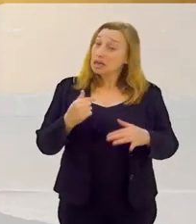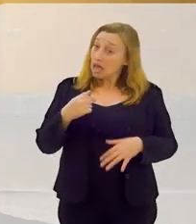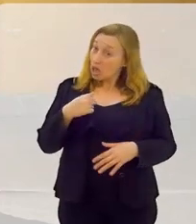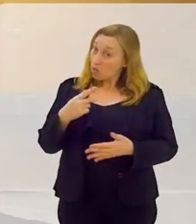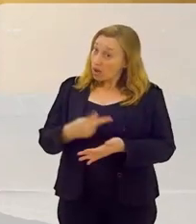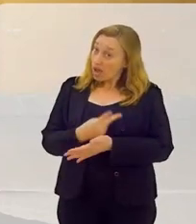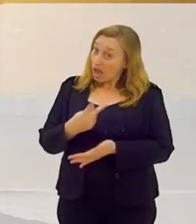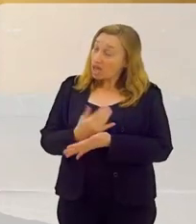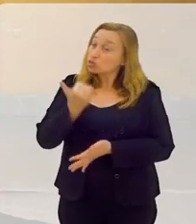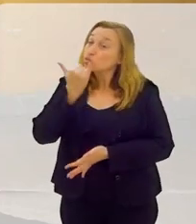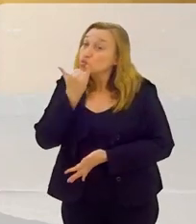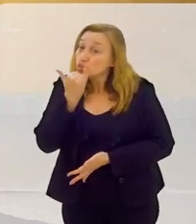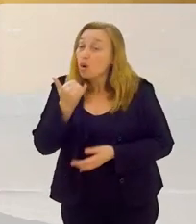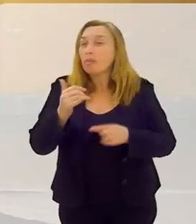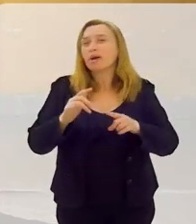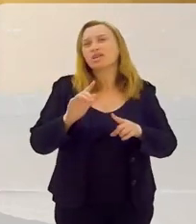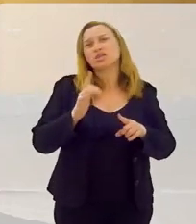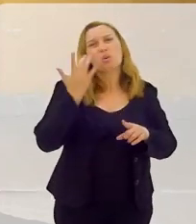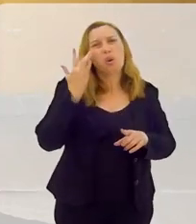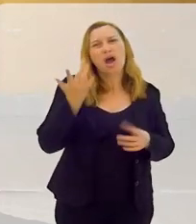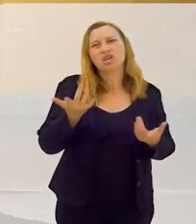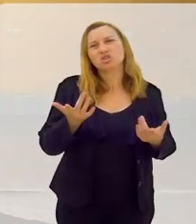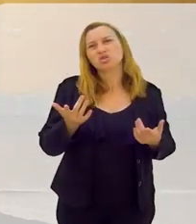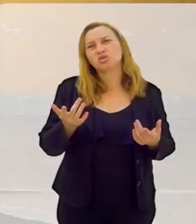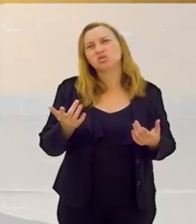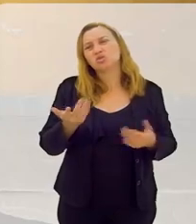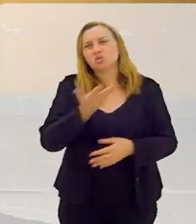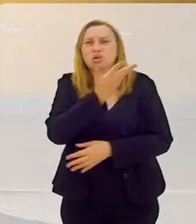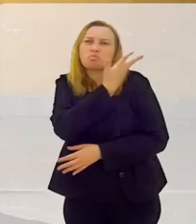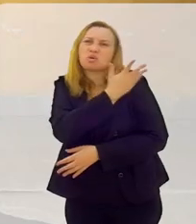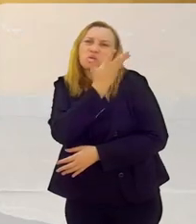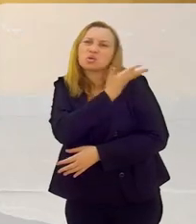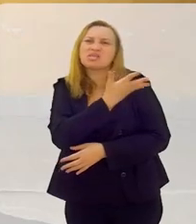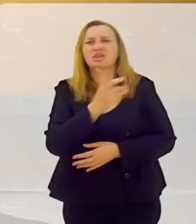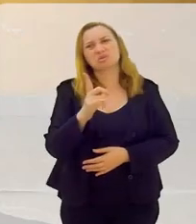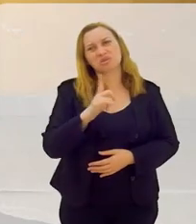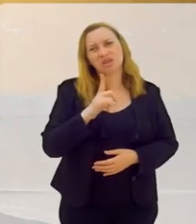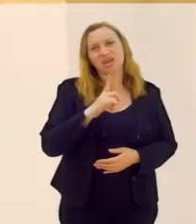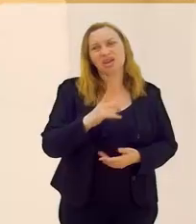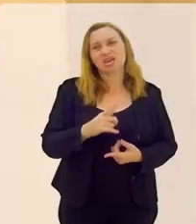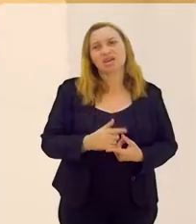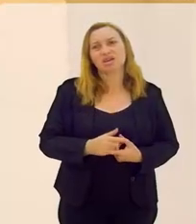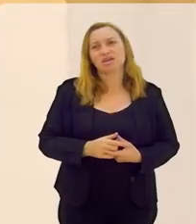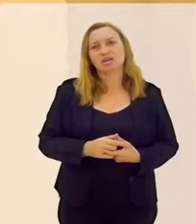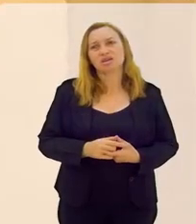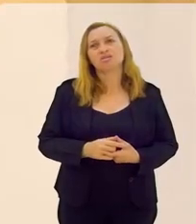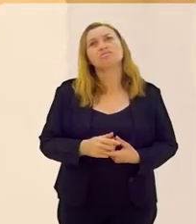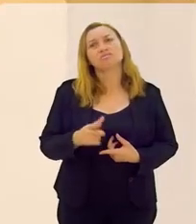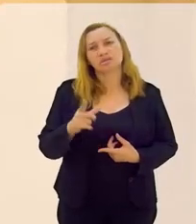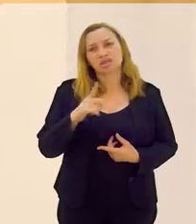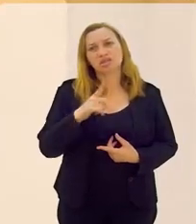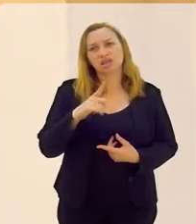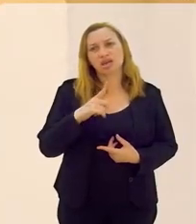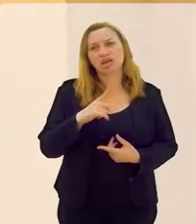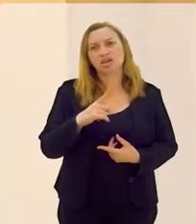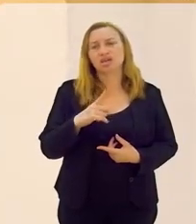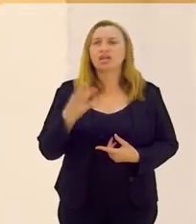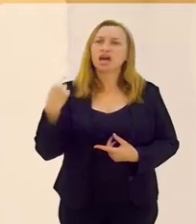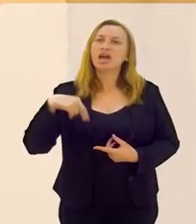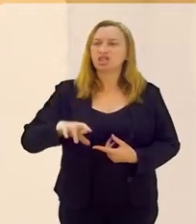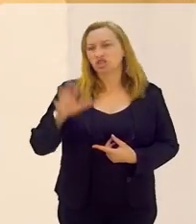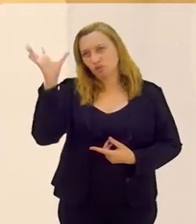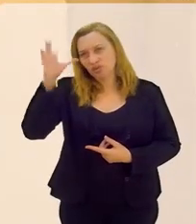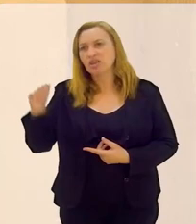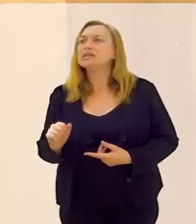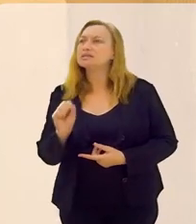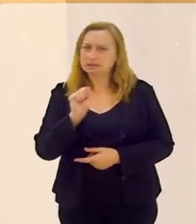se eu estiver errada, me desculpe, mas eu acho que isso tem muito a ver com o preconceito que existe ainda sobre a